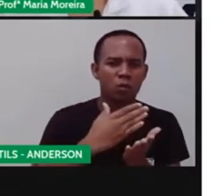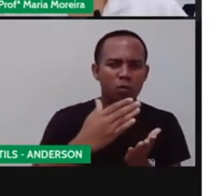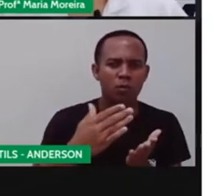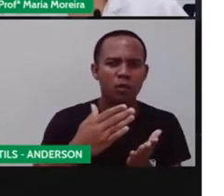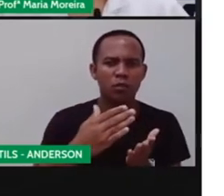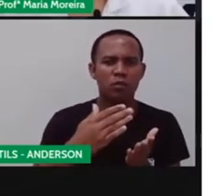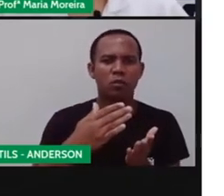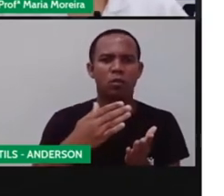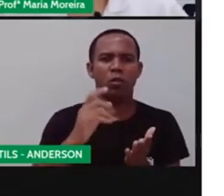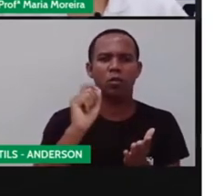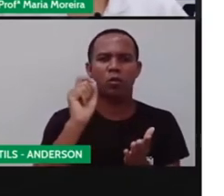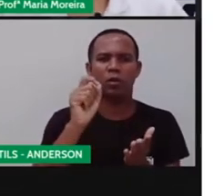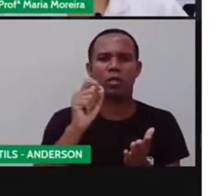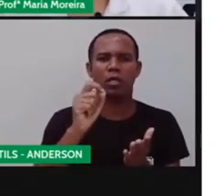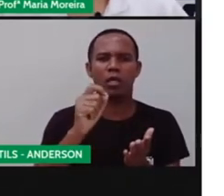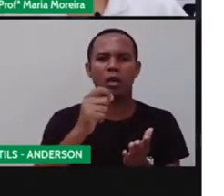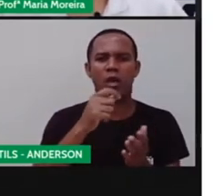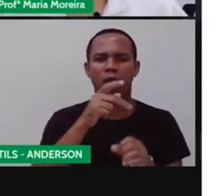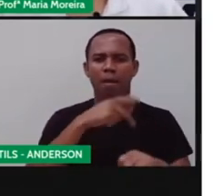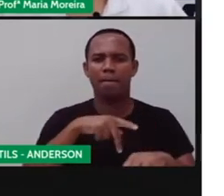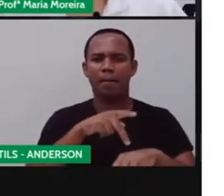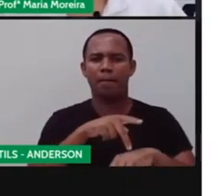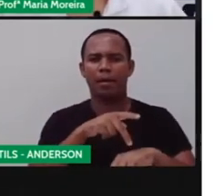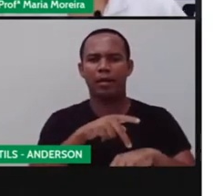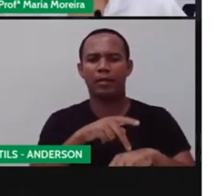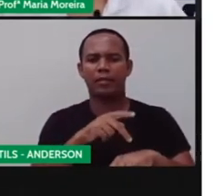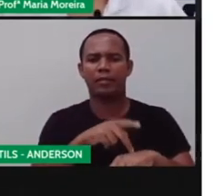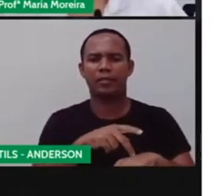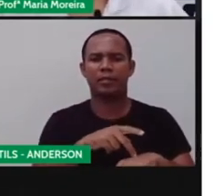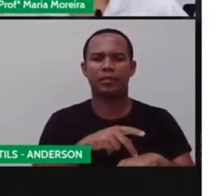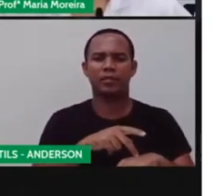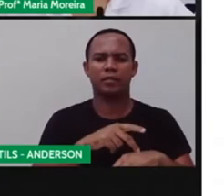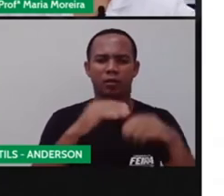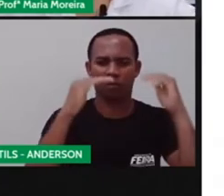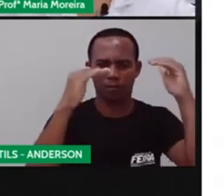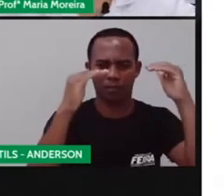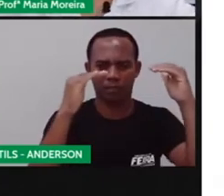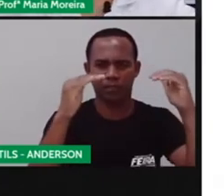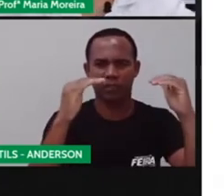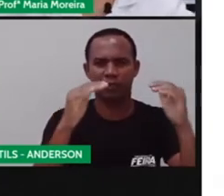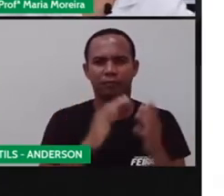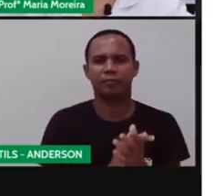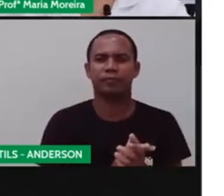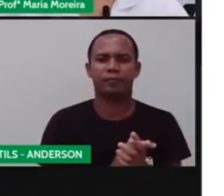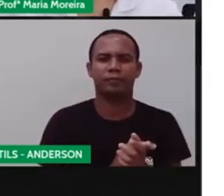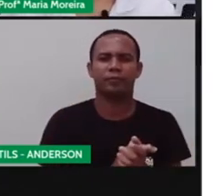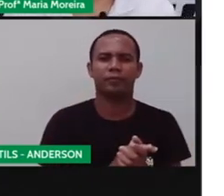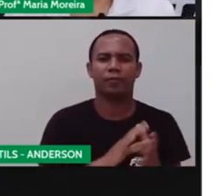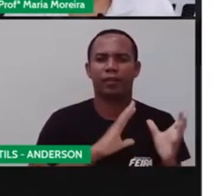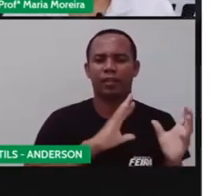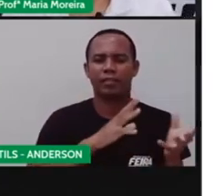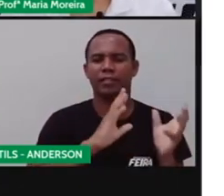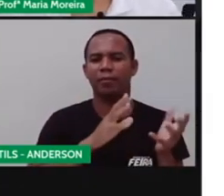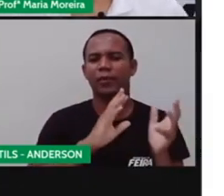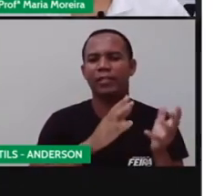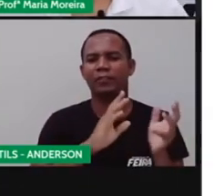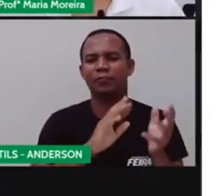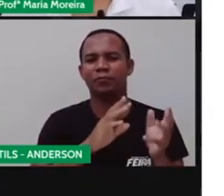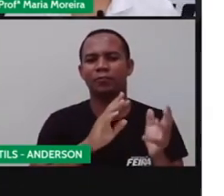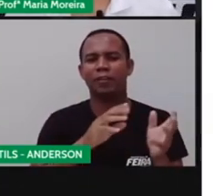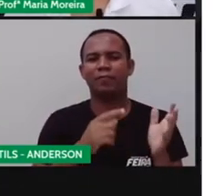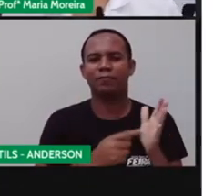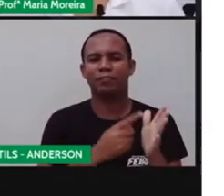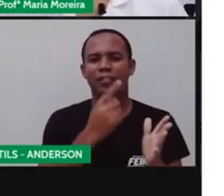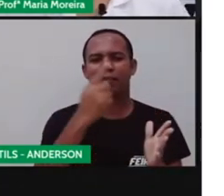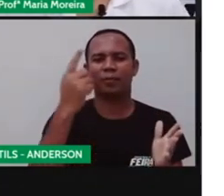Charles Miller trouxe para o país as regras do jogo. E aí virou a febre que é o futebol, viramos o